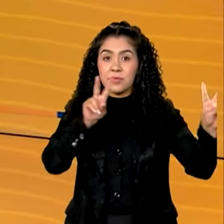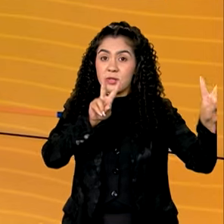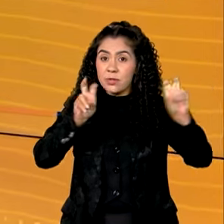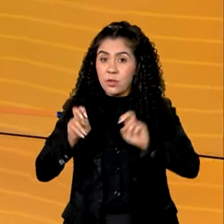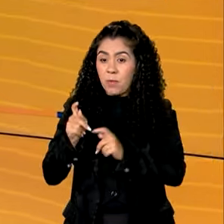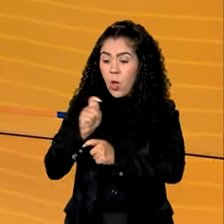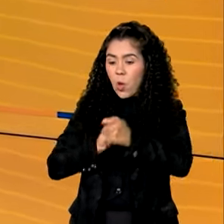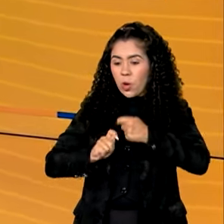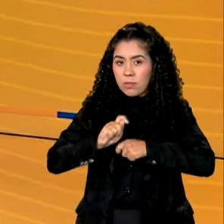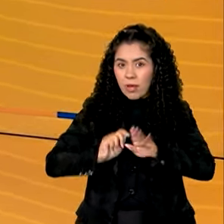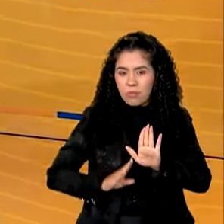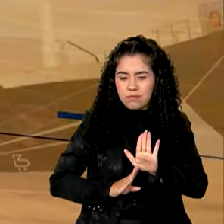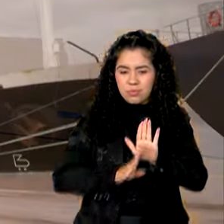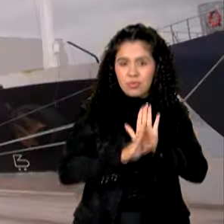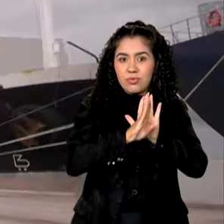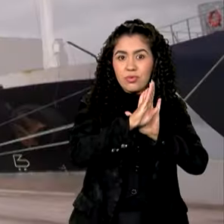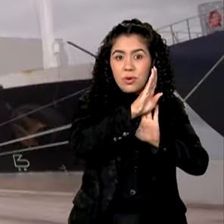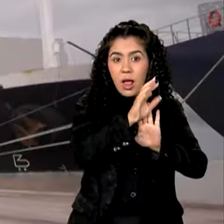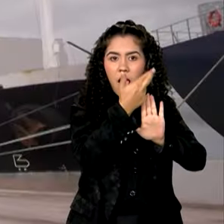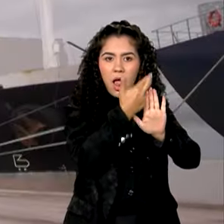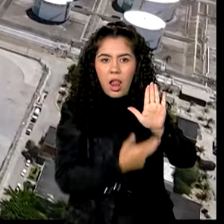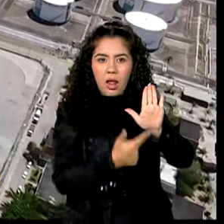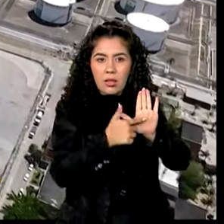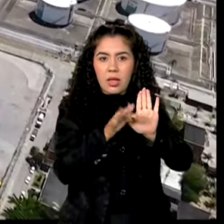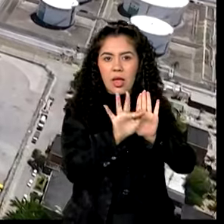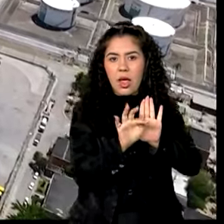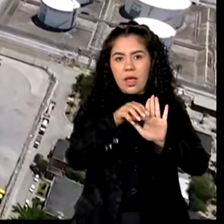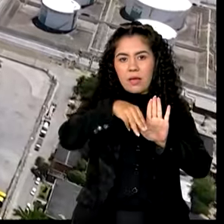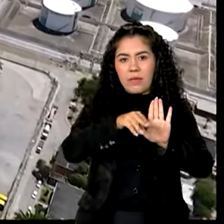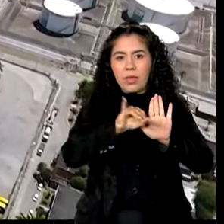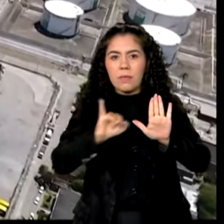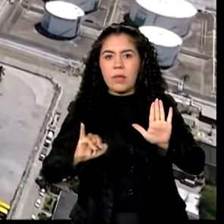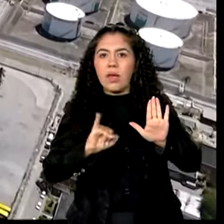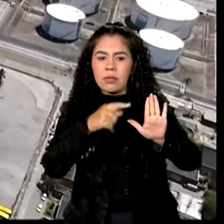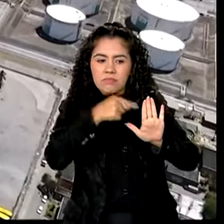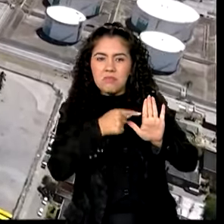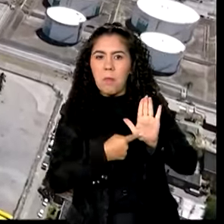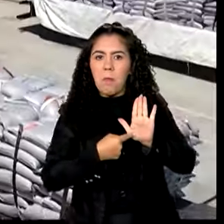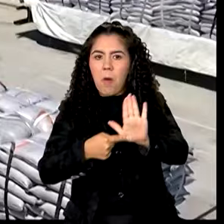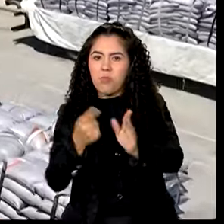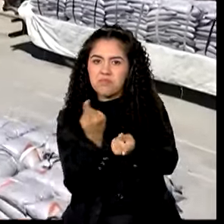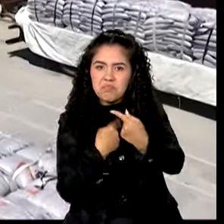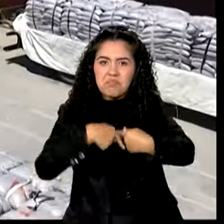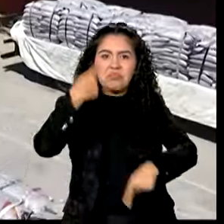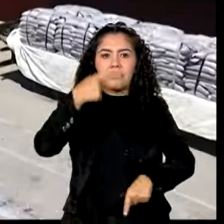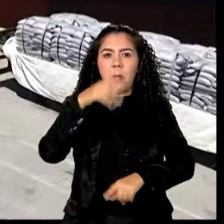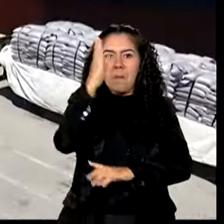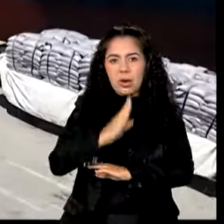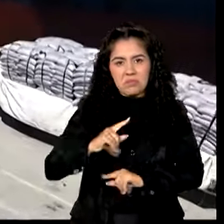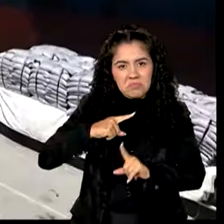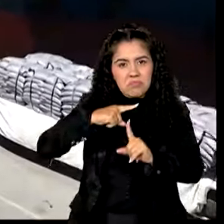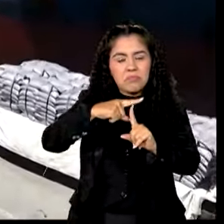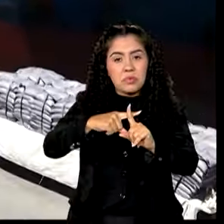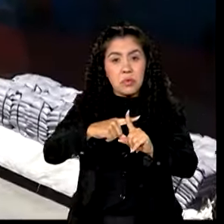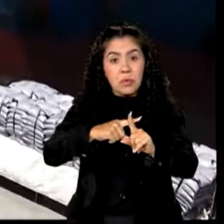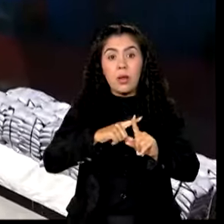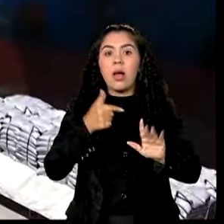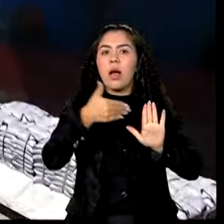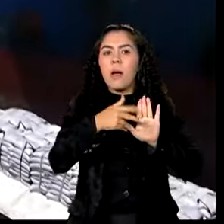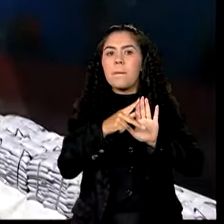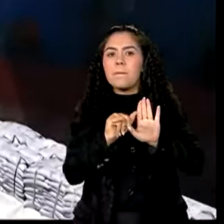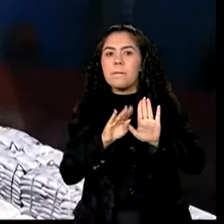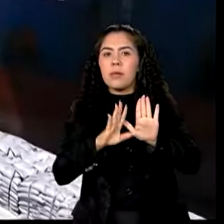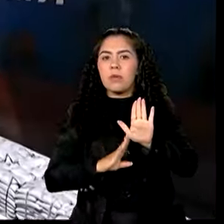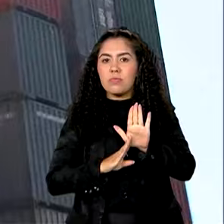Crescimento da economia, relatório do FMI revisa para cima a perspectiva de avanço do Brasil, projeção do PIB